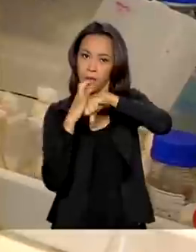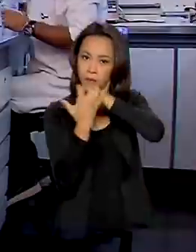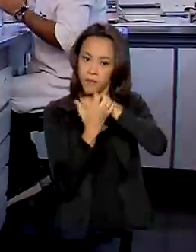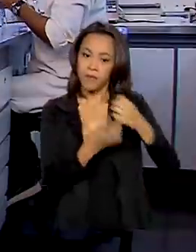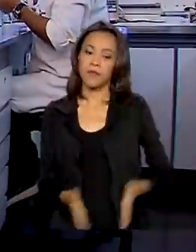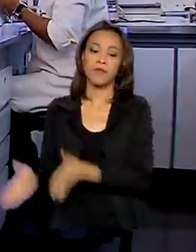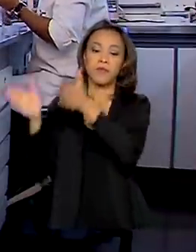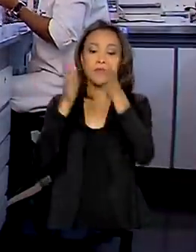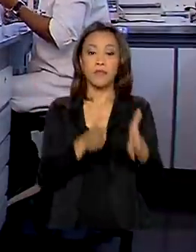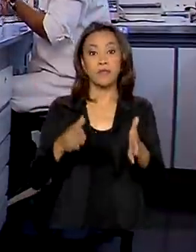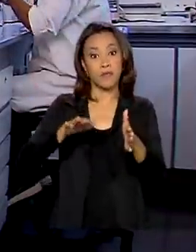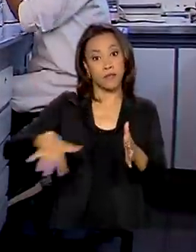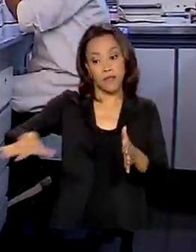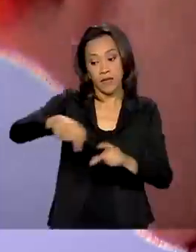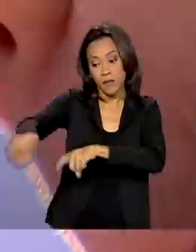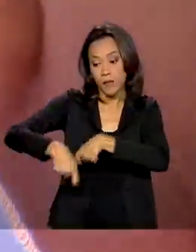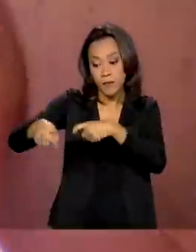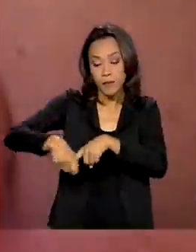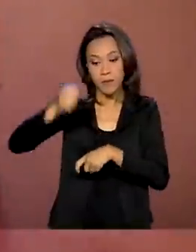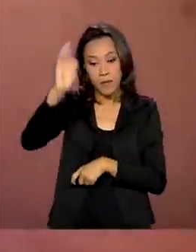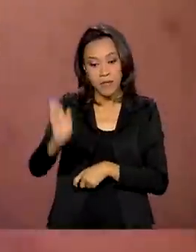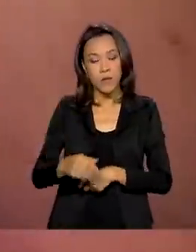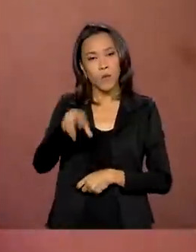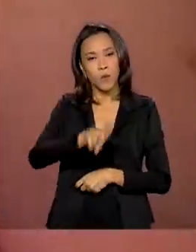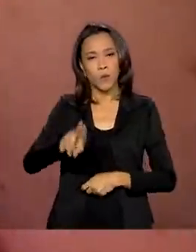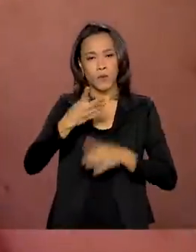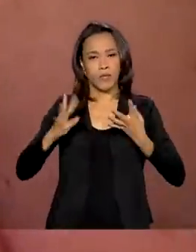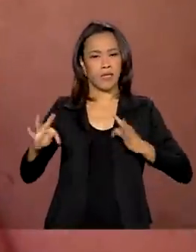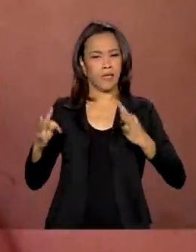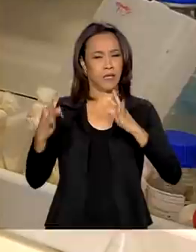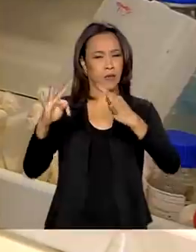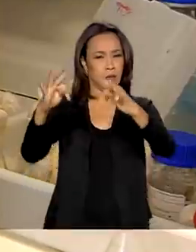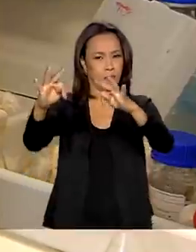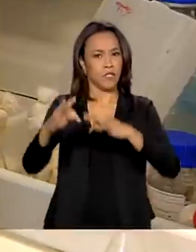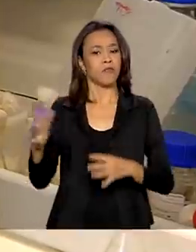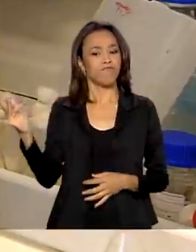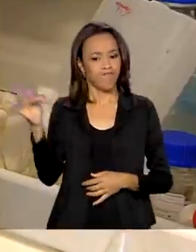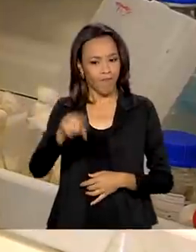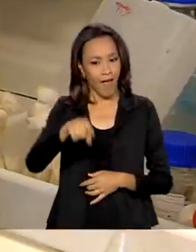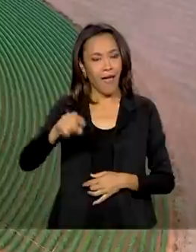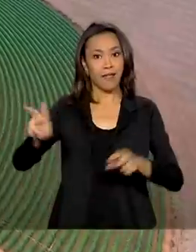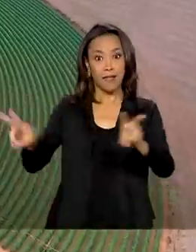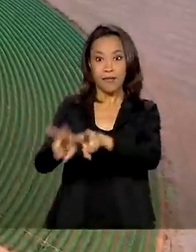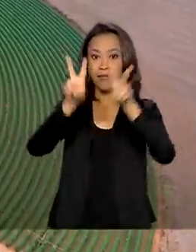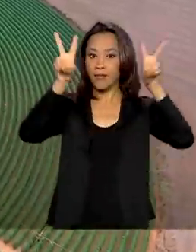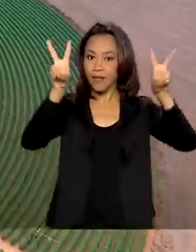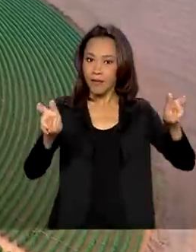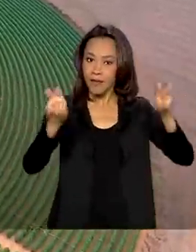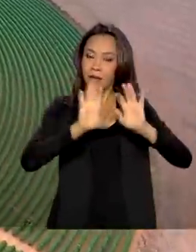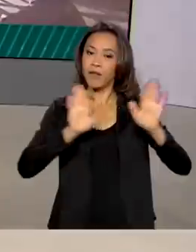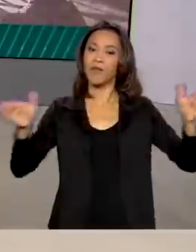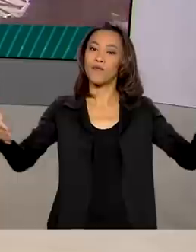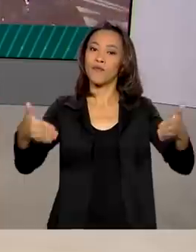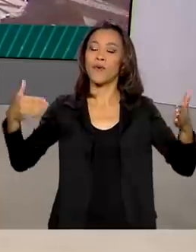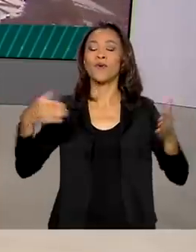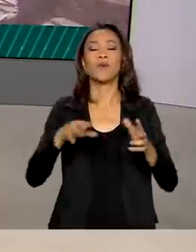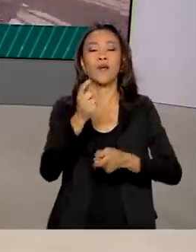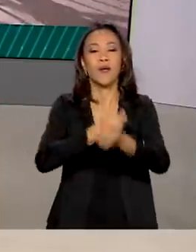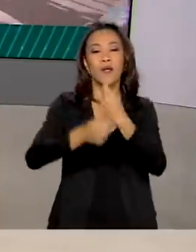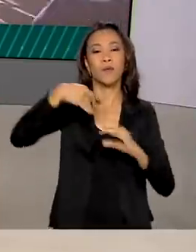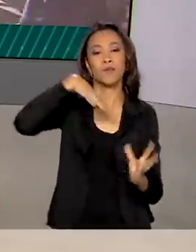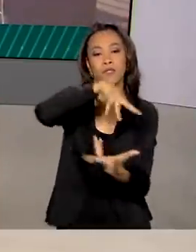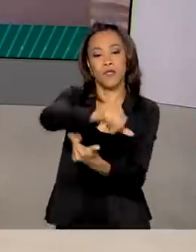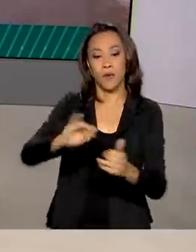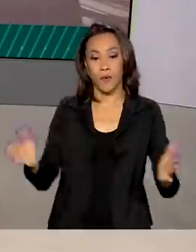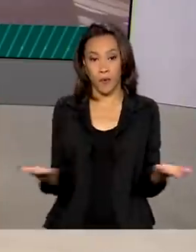brasileira, o avanço digital e o uso da tecnologia são destaques no Fórum Econômico Mundial. Quinta